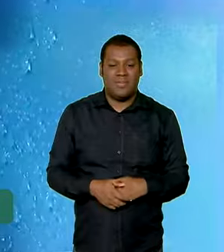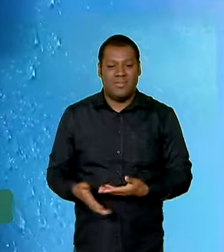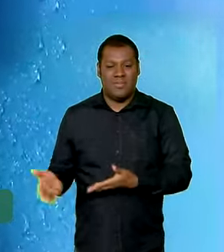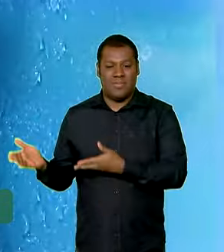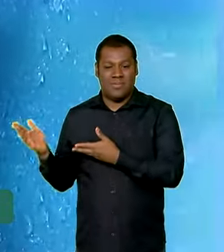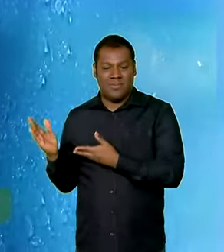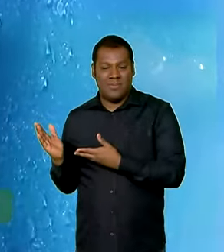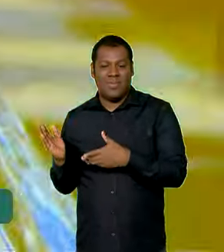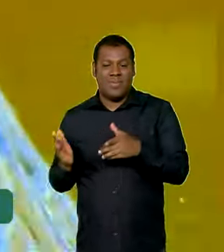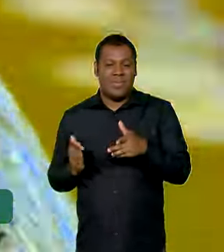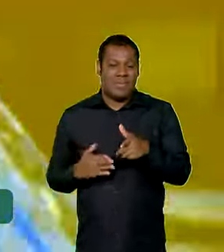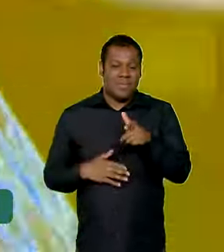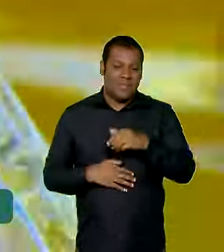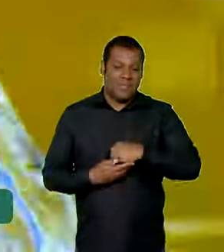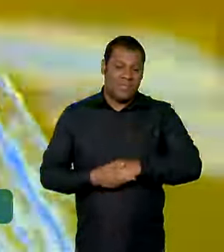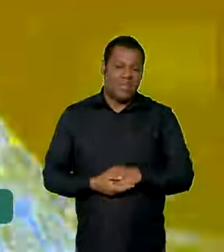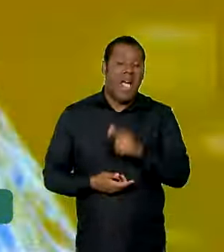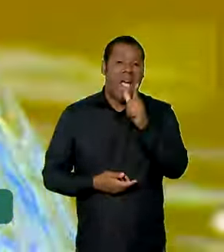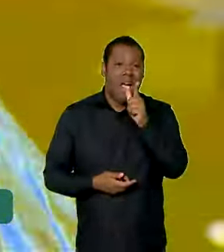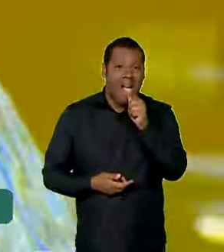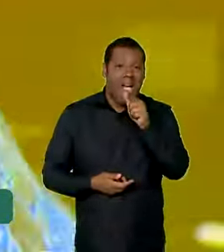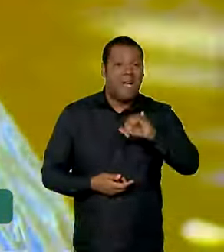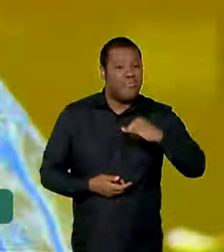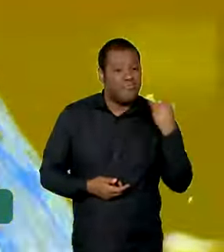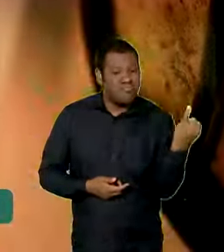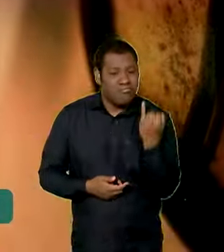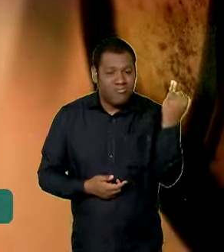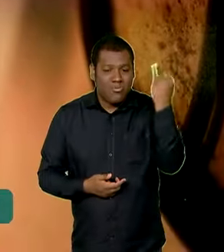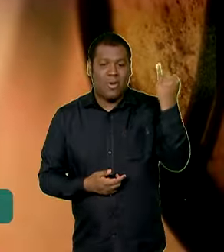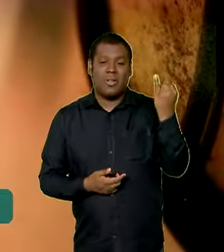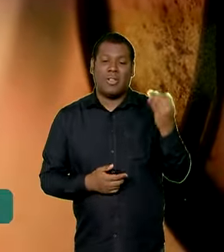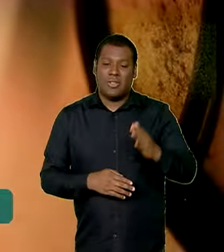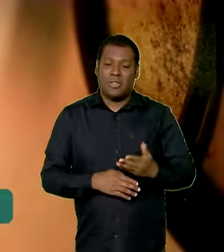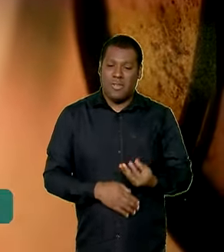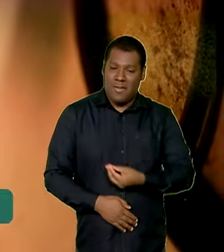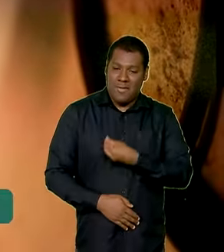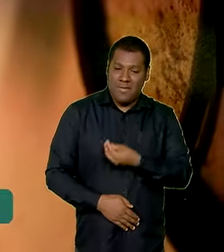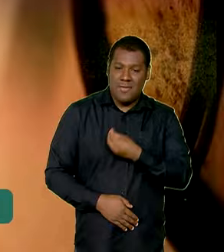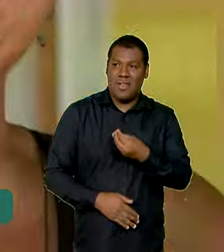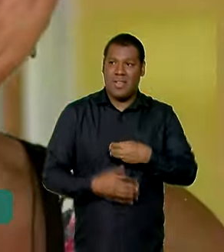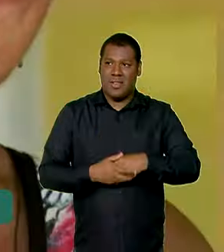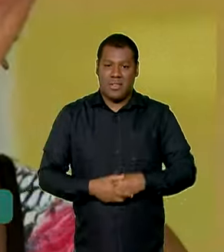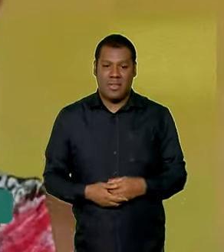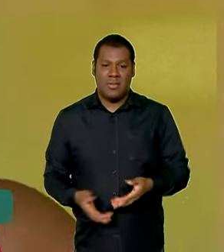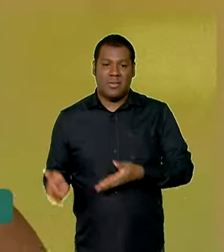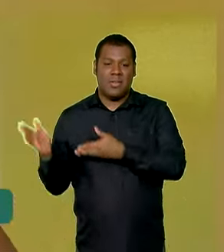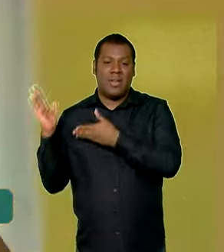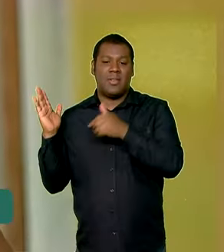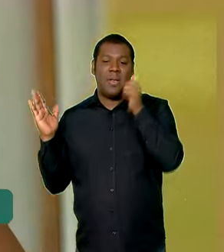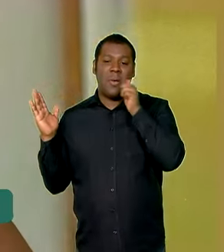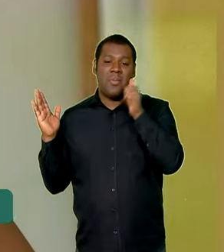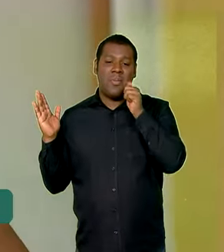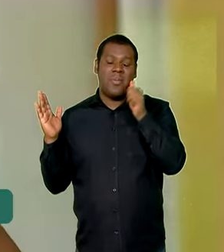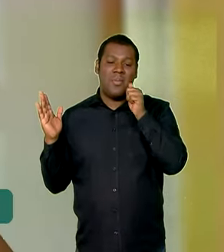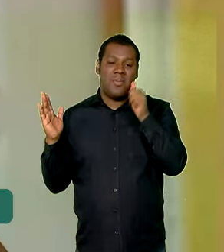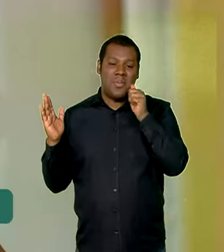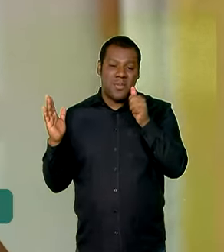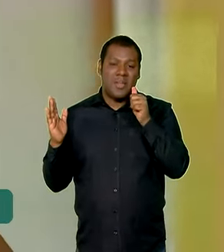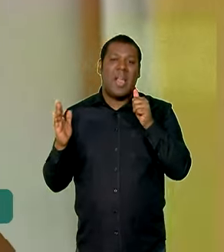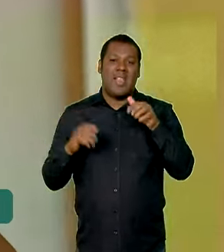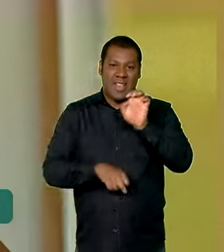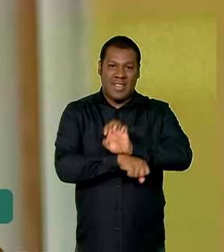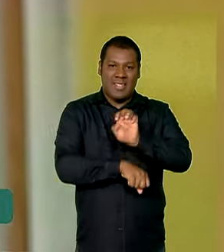matar a sede. A água é fundamental para a vida. E isso a dona Antônia, moradora do Agreste